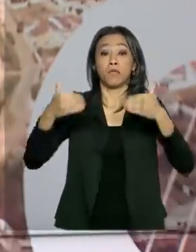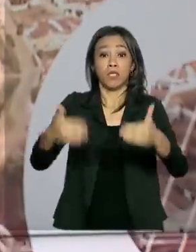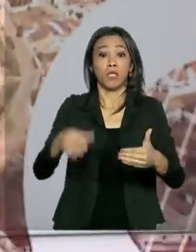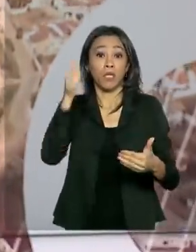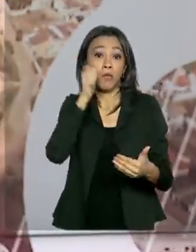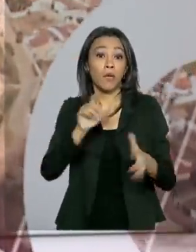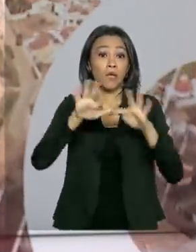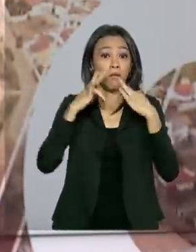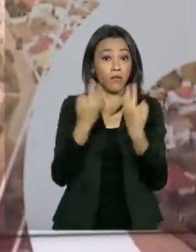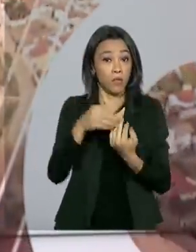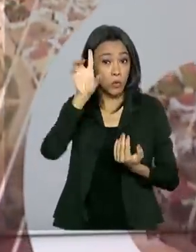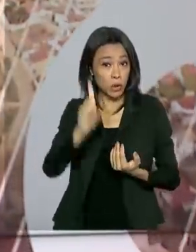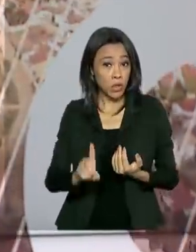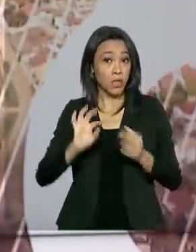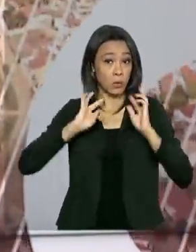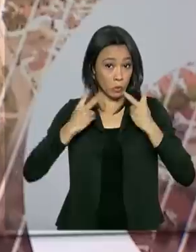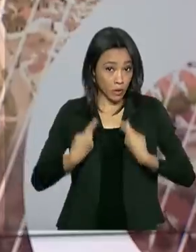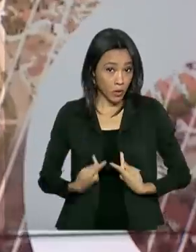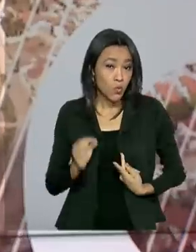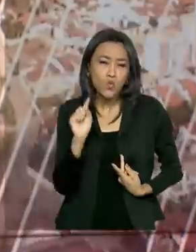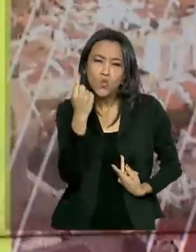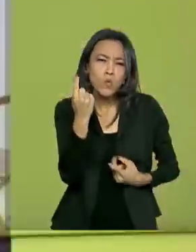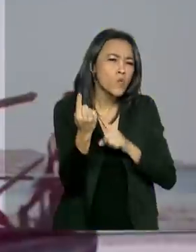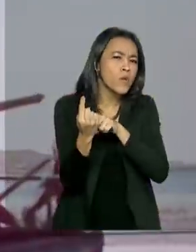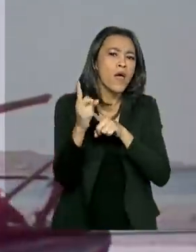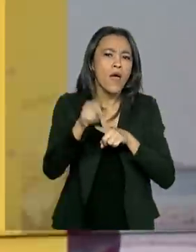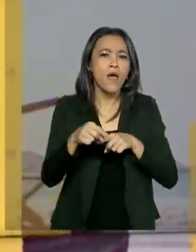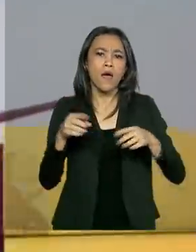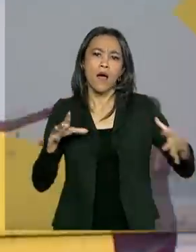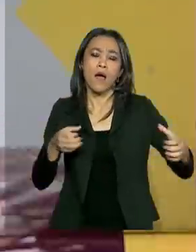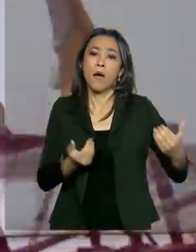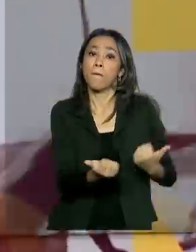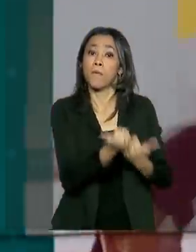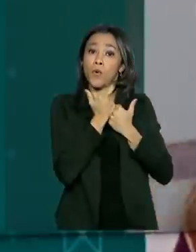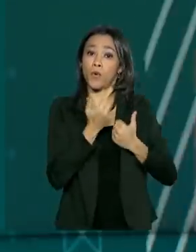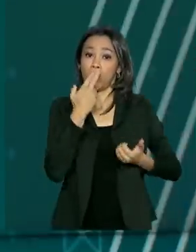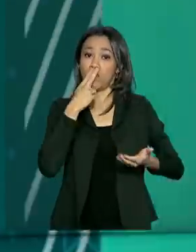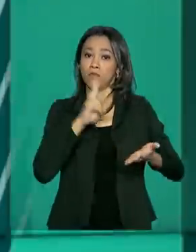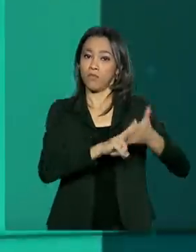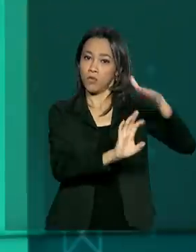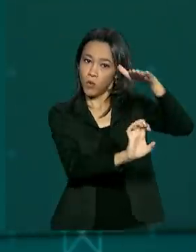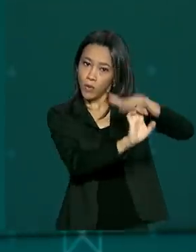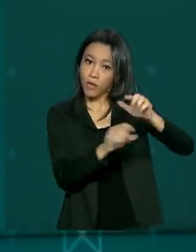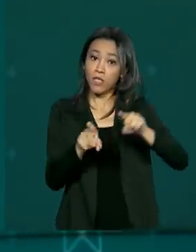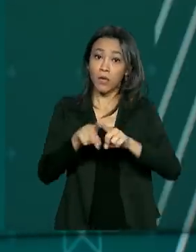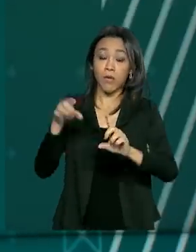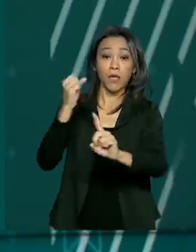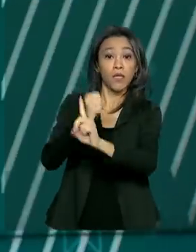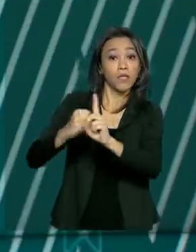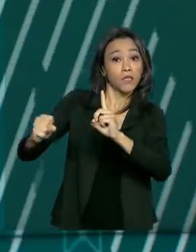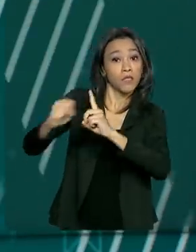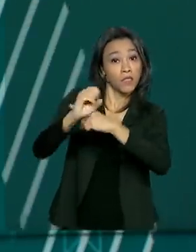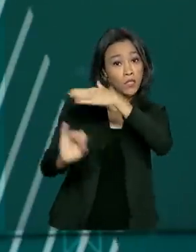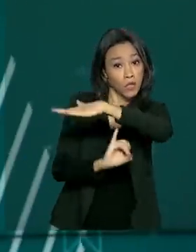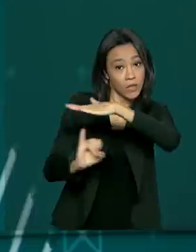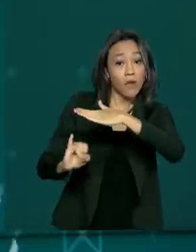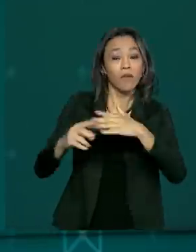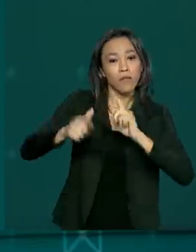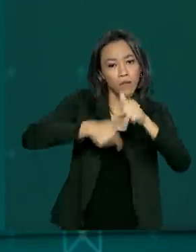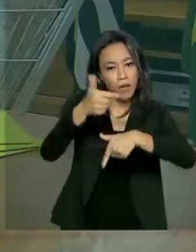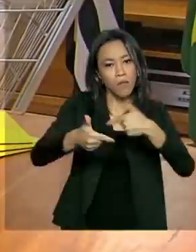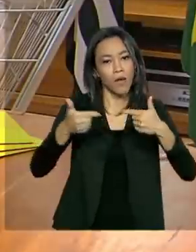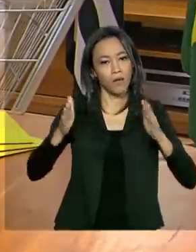e dos Direitos Humanos. Uma delas une os correios e instituições de assistência social que trabalham com essas pessoas.